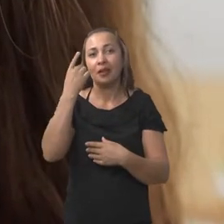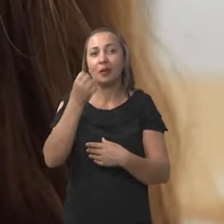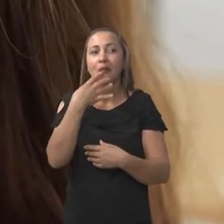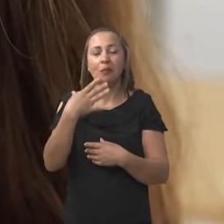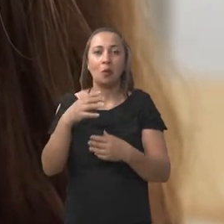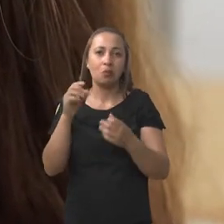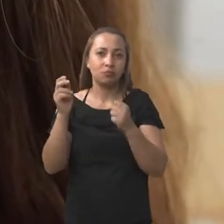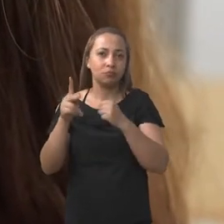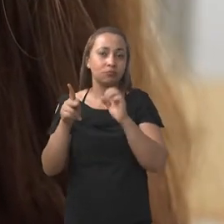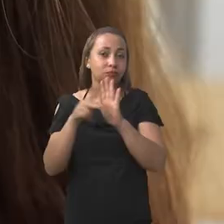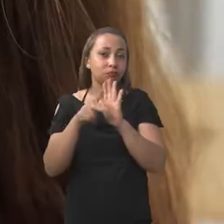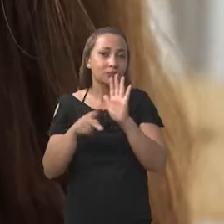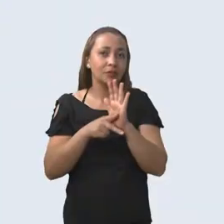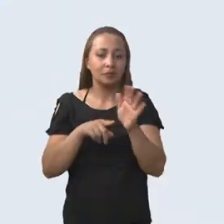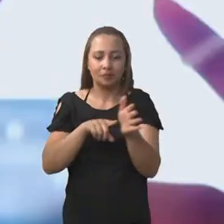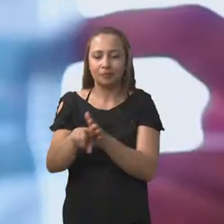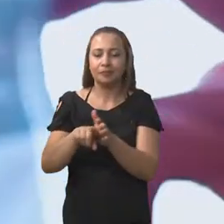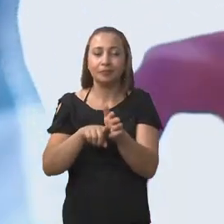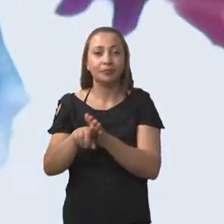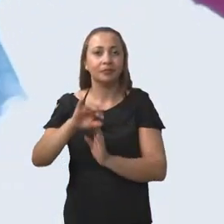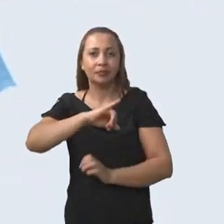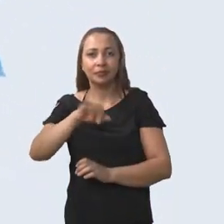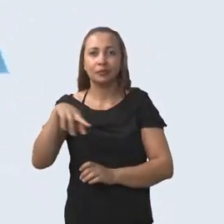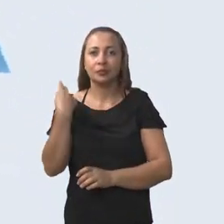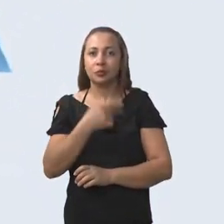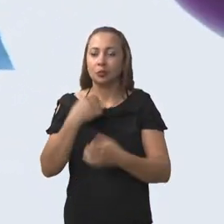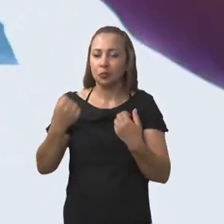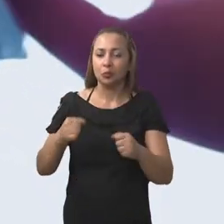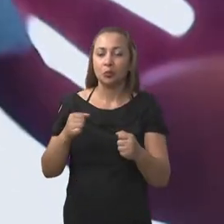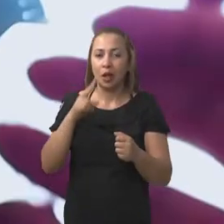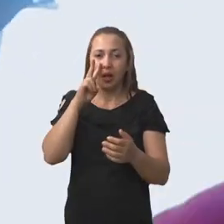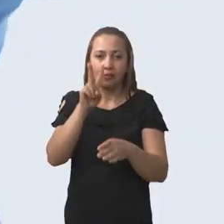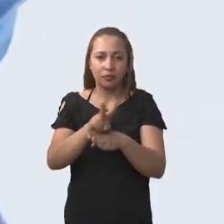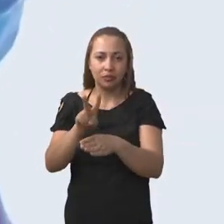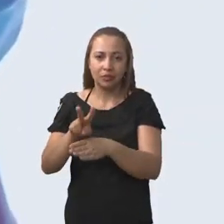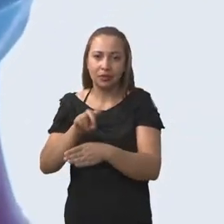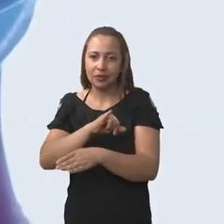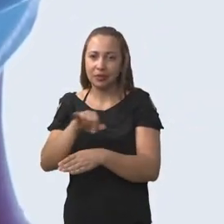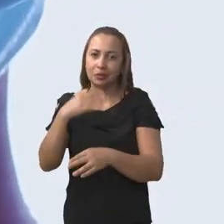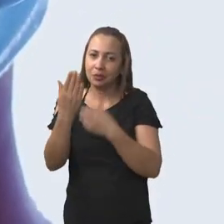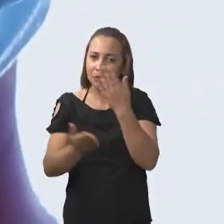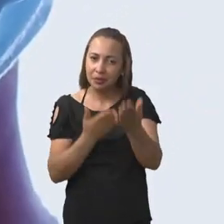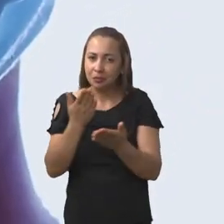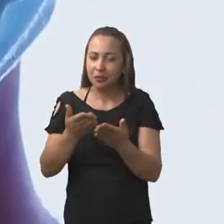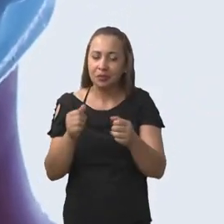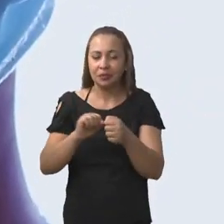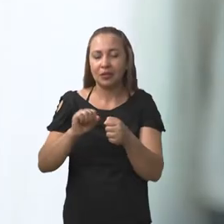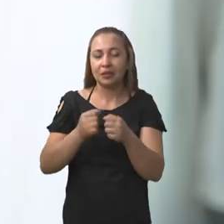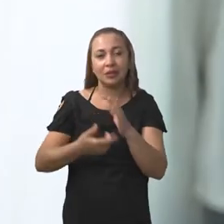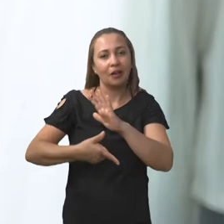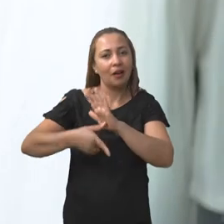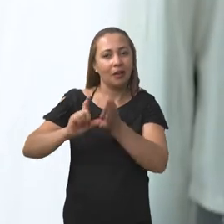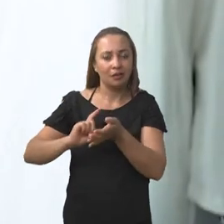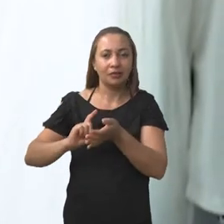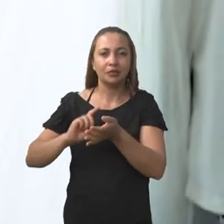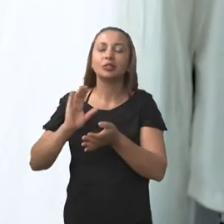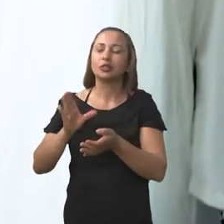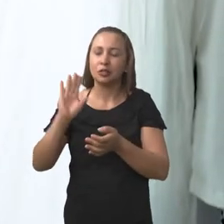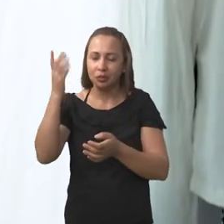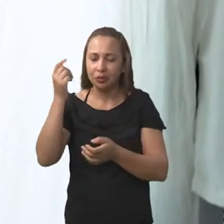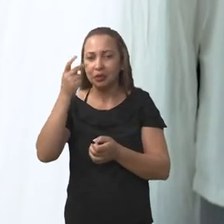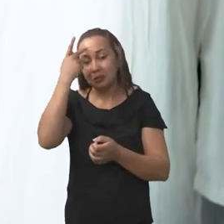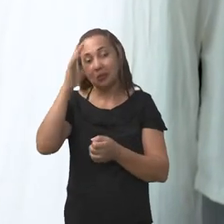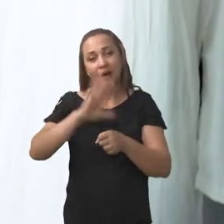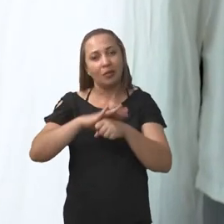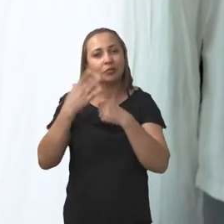um bom projeto de pesquisa se a gente pudesse avaliar se os tratamentos que a gente vinha fazendo ou se eles funcionavam também